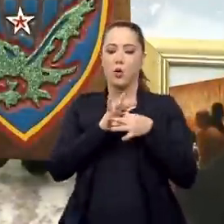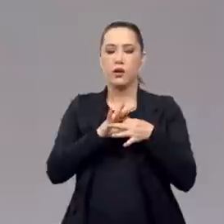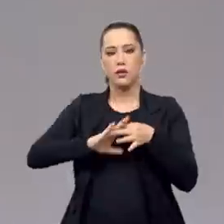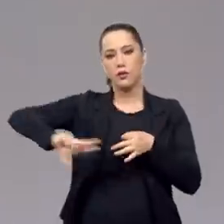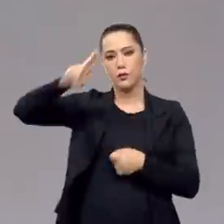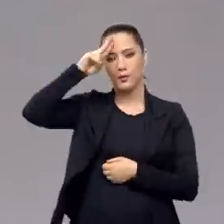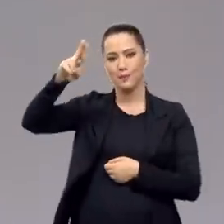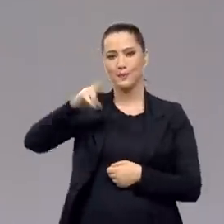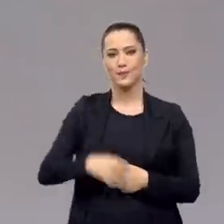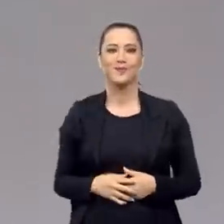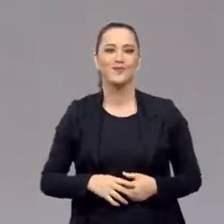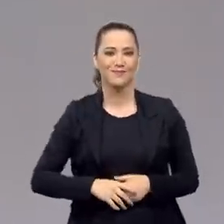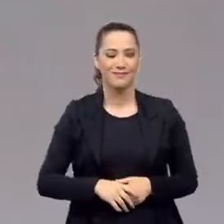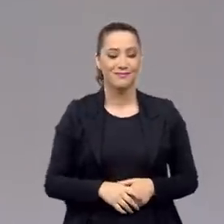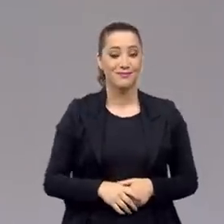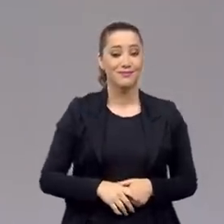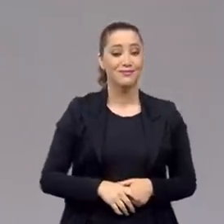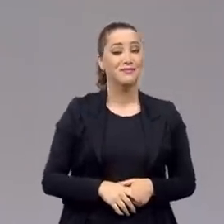exército.